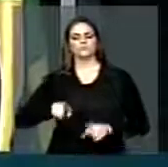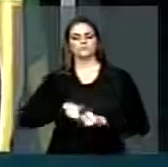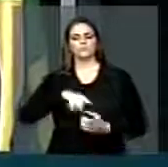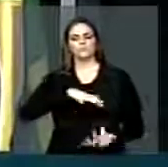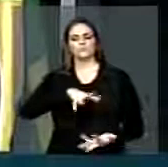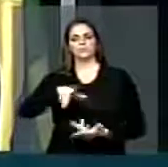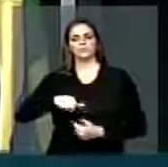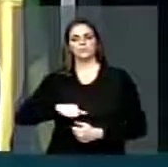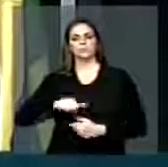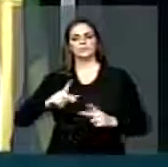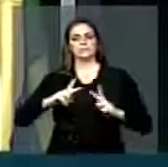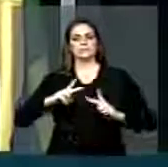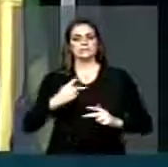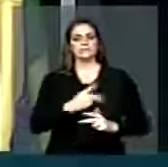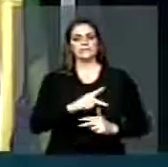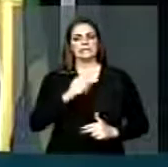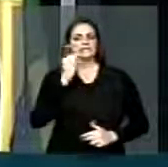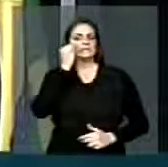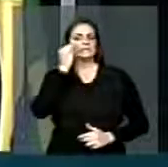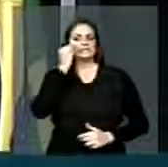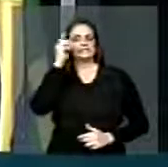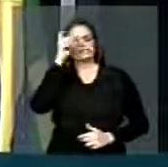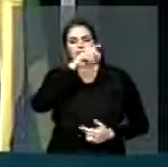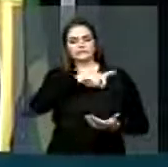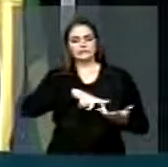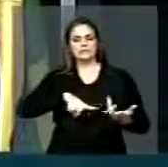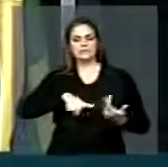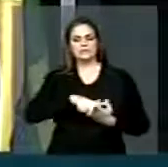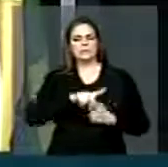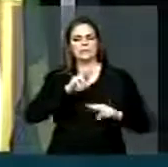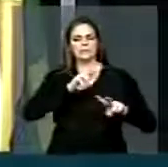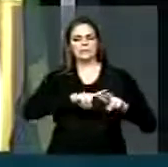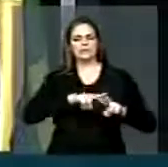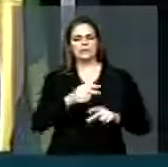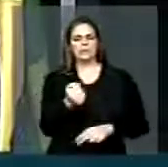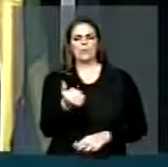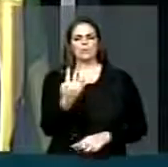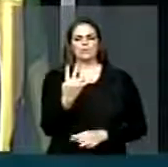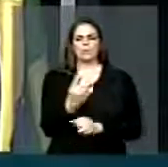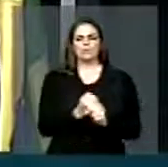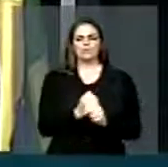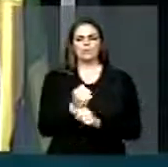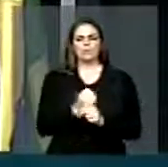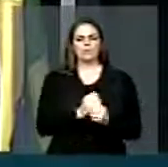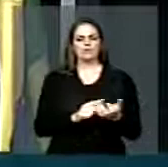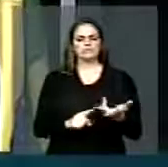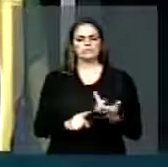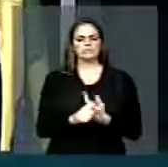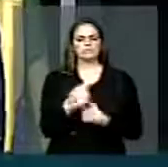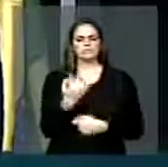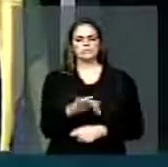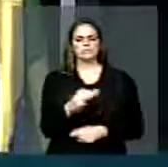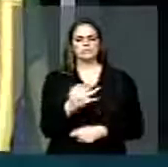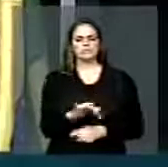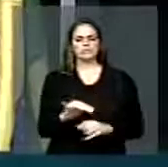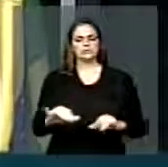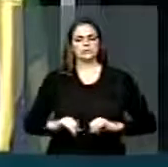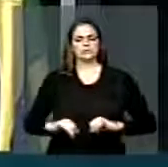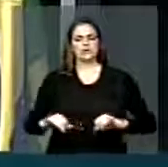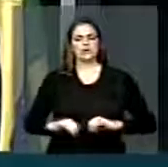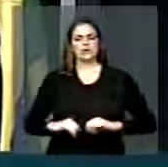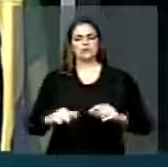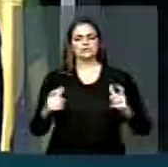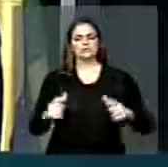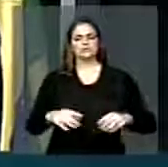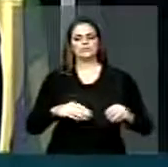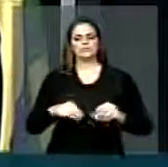provação, ficou preso e sofreu durante quase 4 anos todas as atrocidades praticadas pelos nazistas no campo de